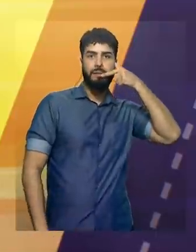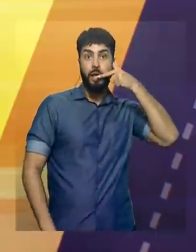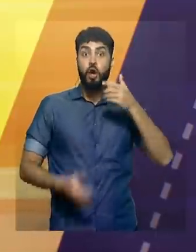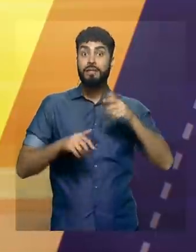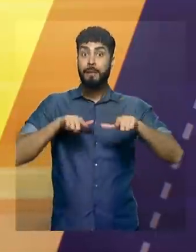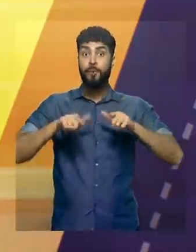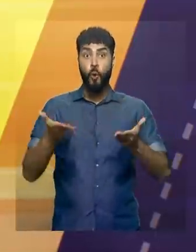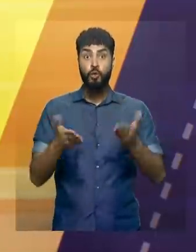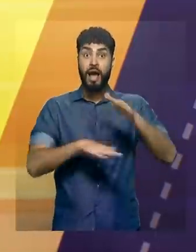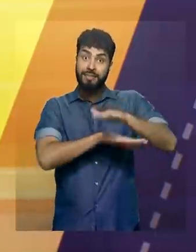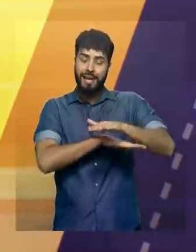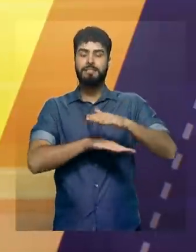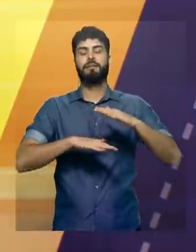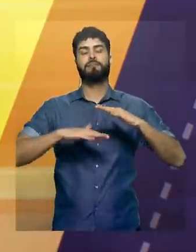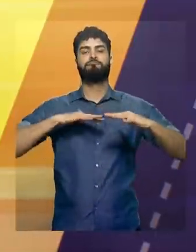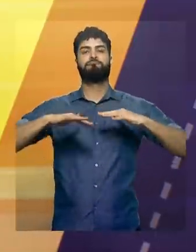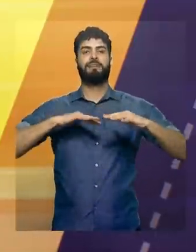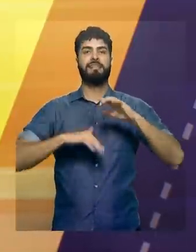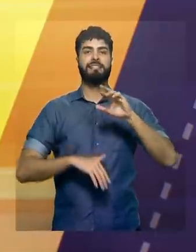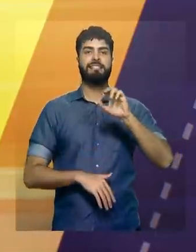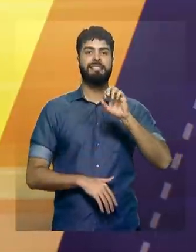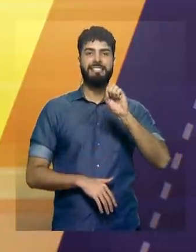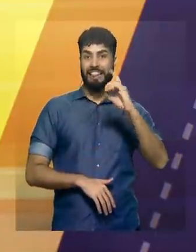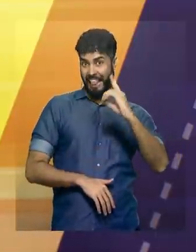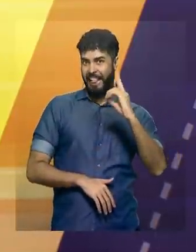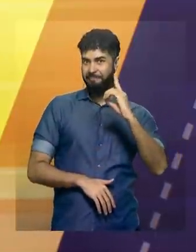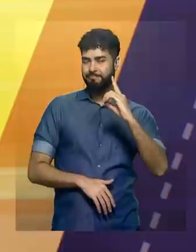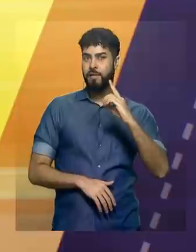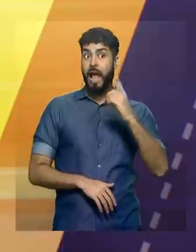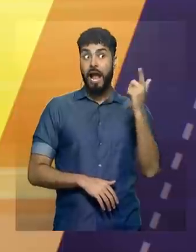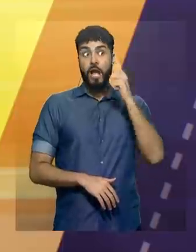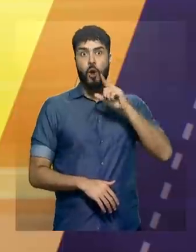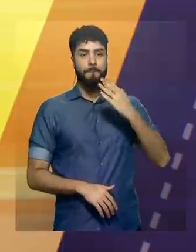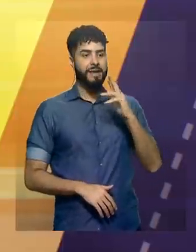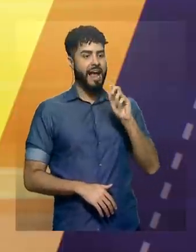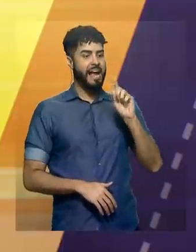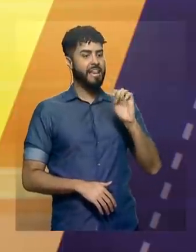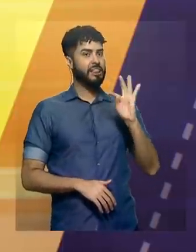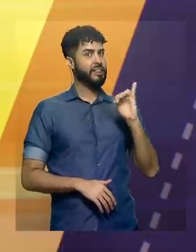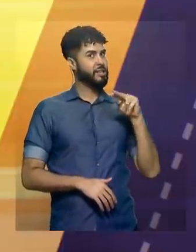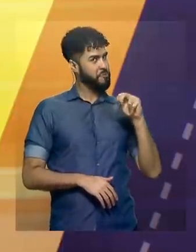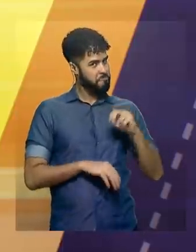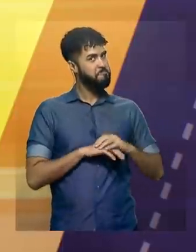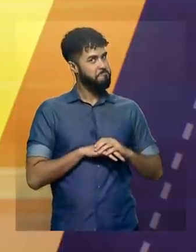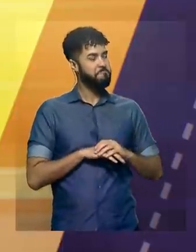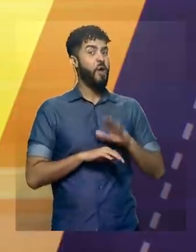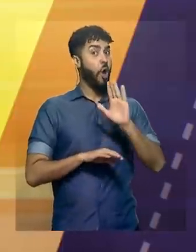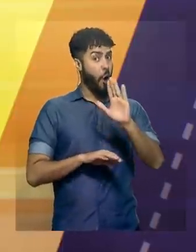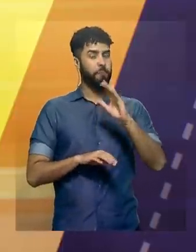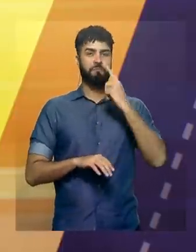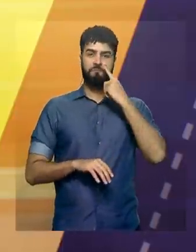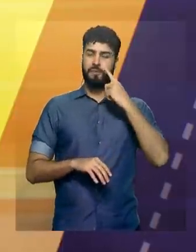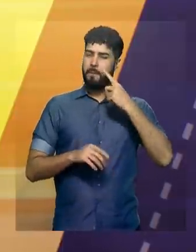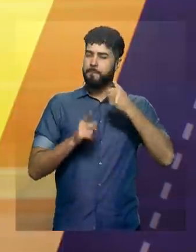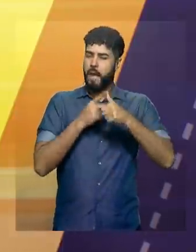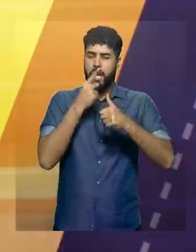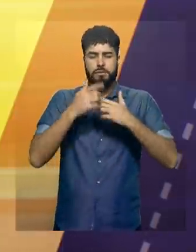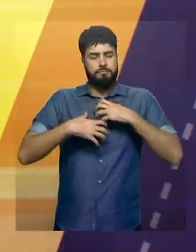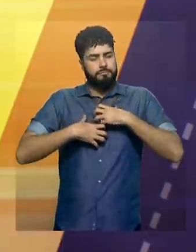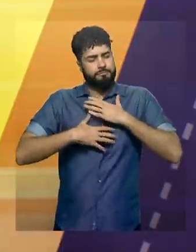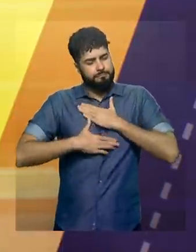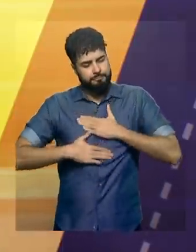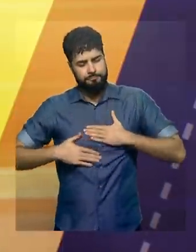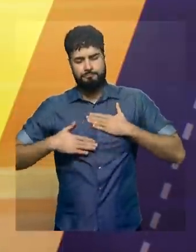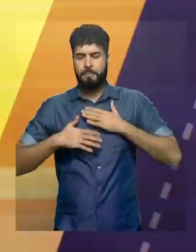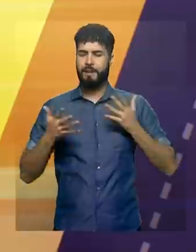vitória do Bragantino. Olha, antes de mais nada, é uma iniciativa maravilhosa, Garritana. Por quê? A Série D, a gente vem falando isso,